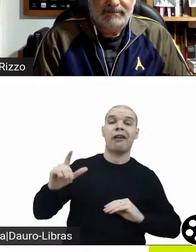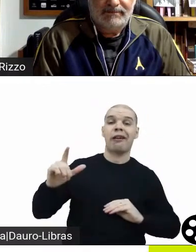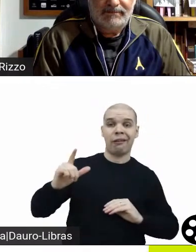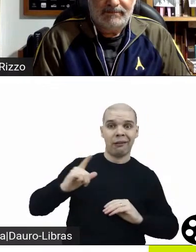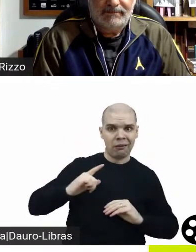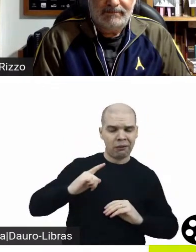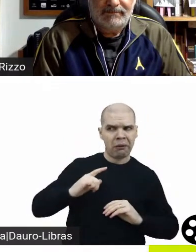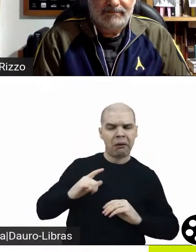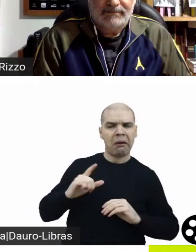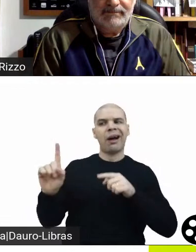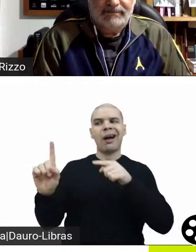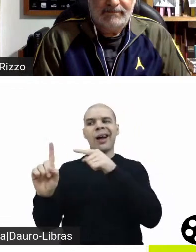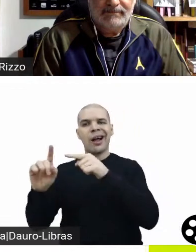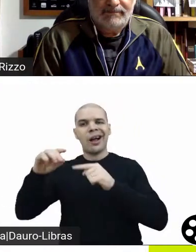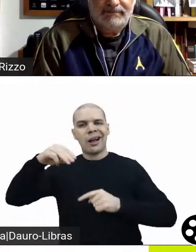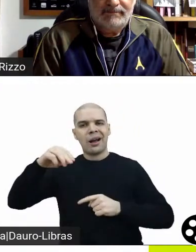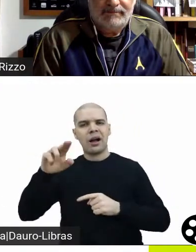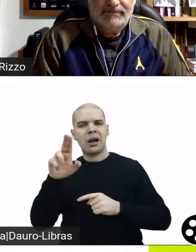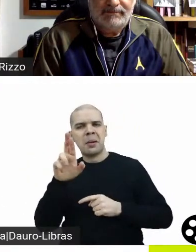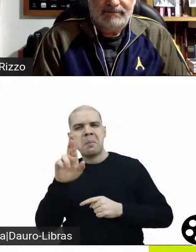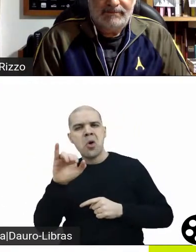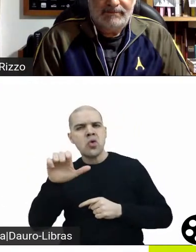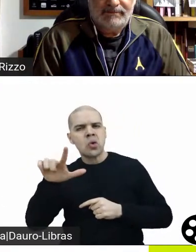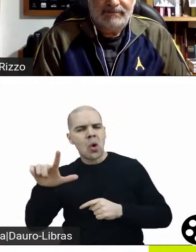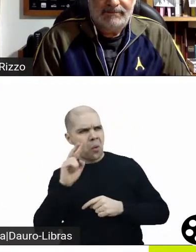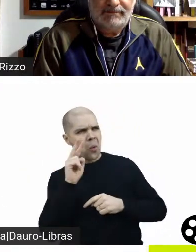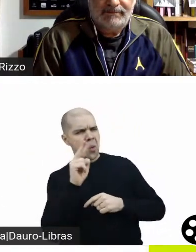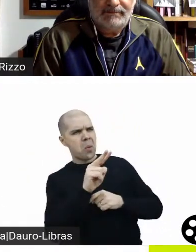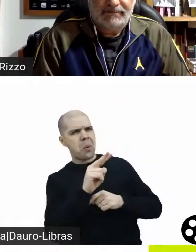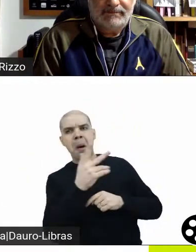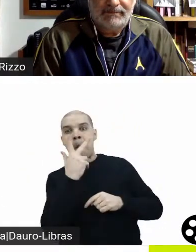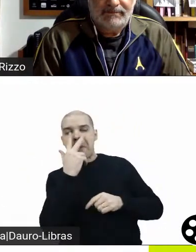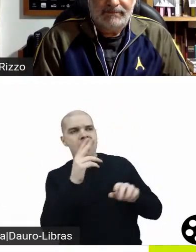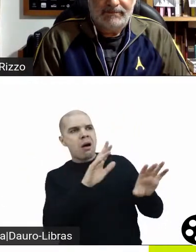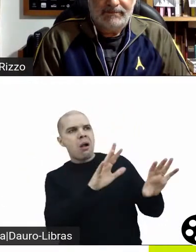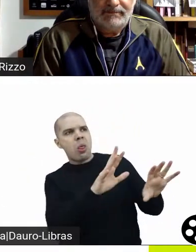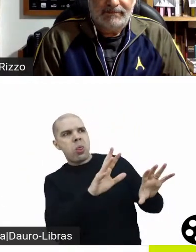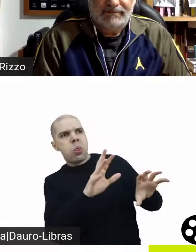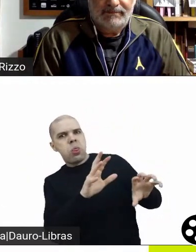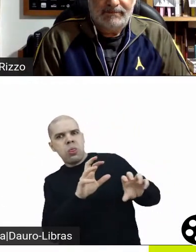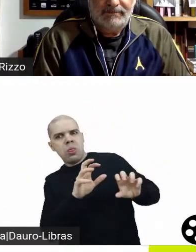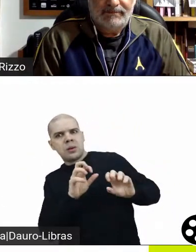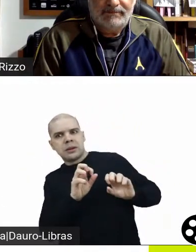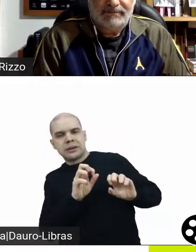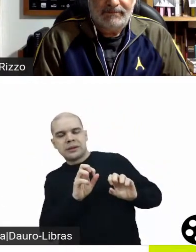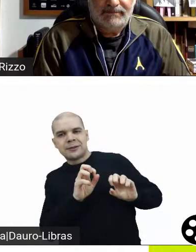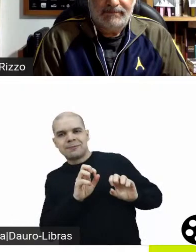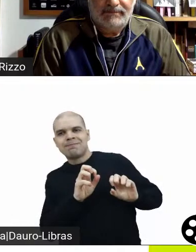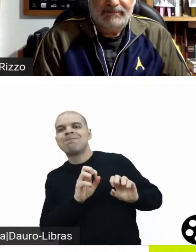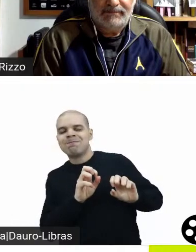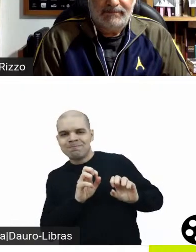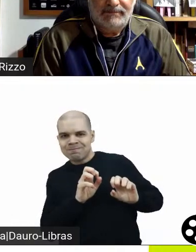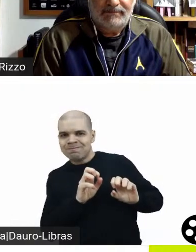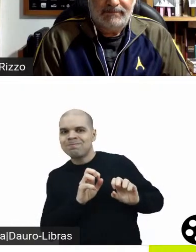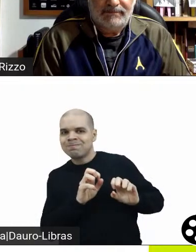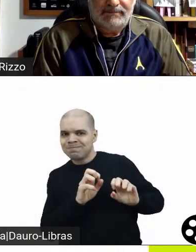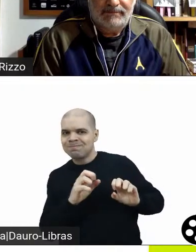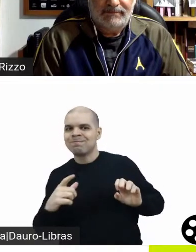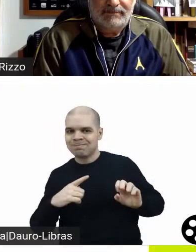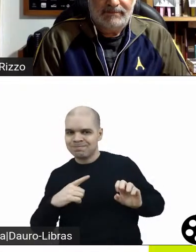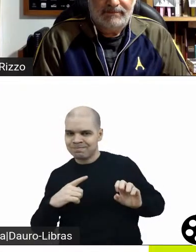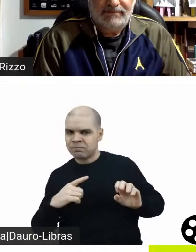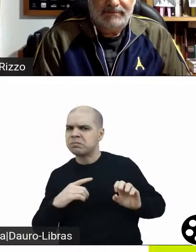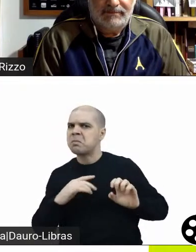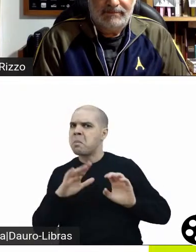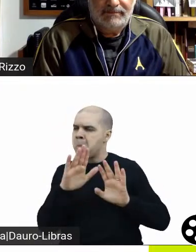a levam a receber insultos das pessoas que estão ao seu redor. Então, dentro dessa ótica, o filme tem 27 anos, o filme não